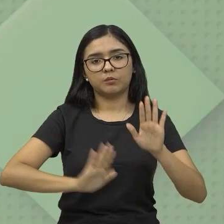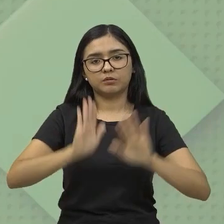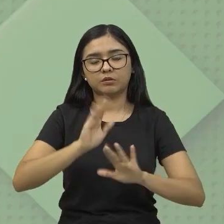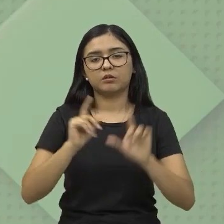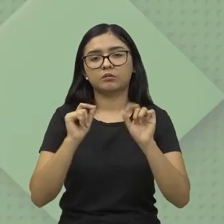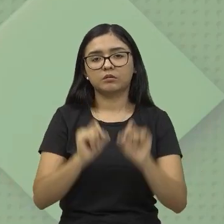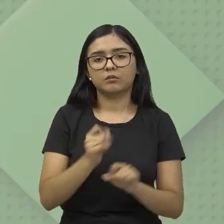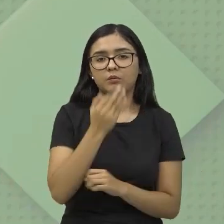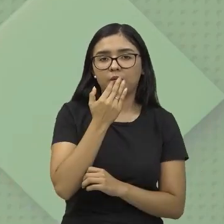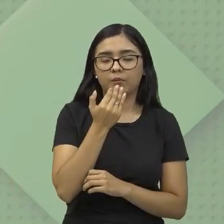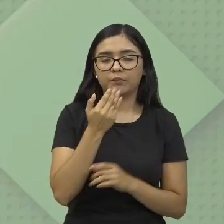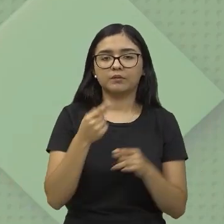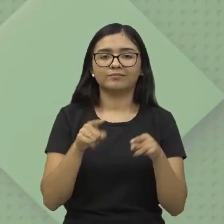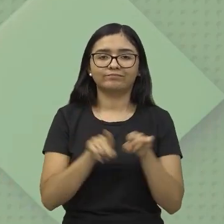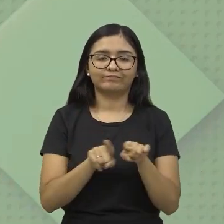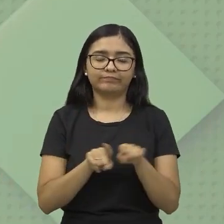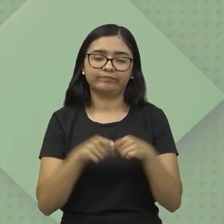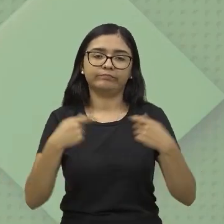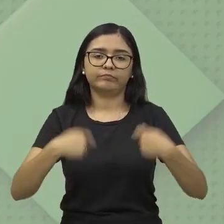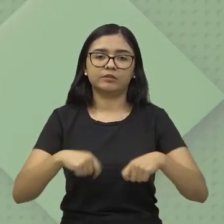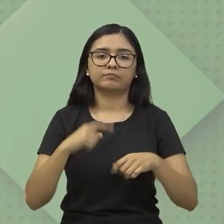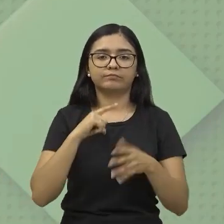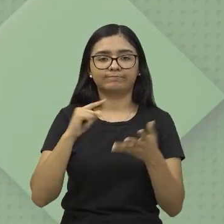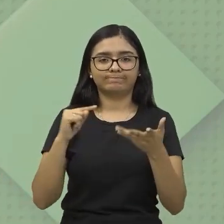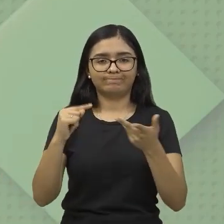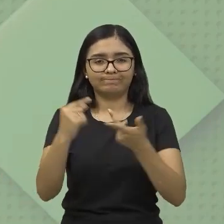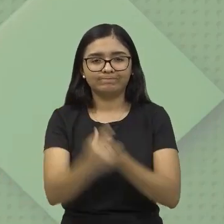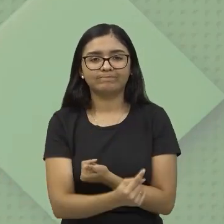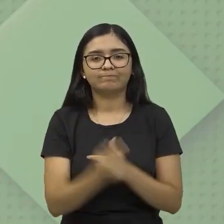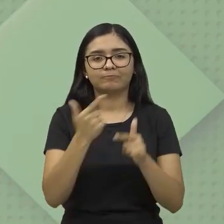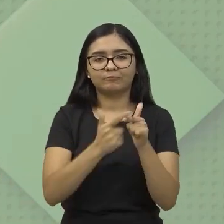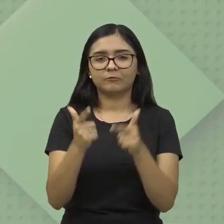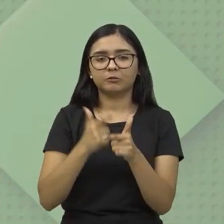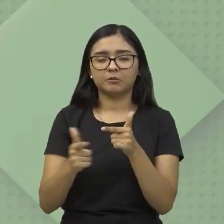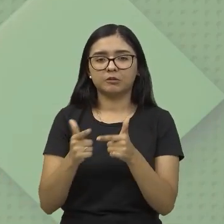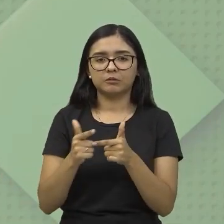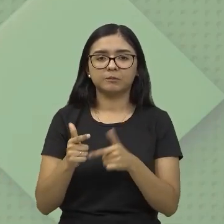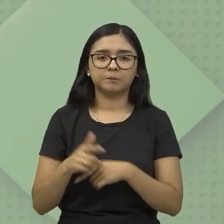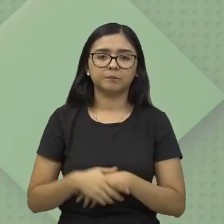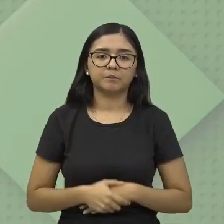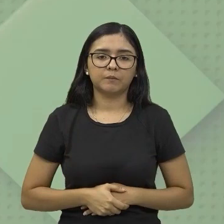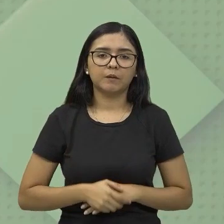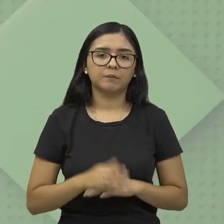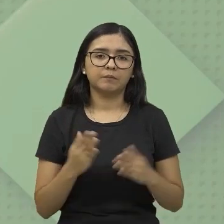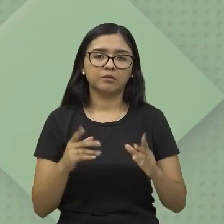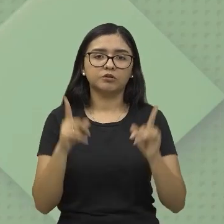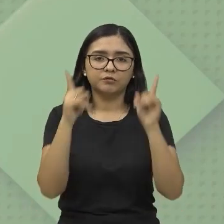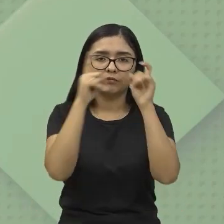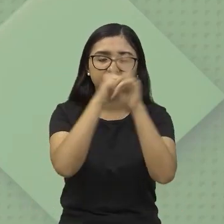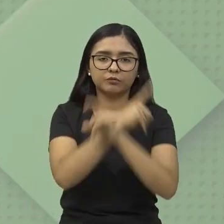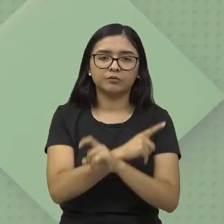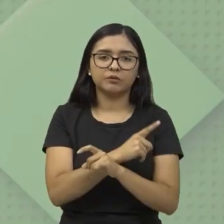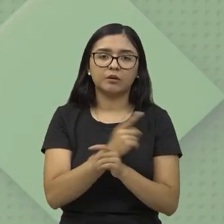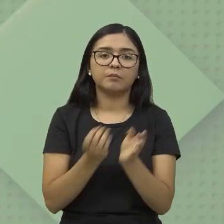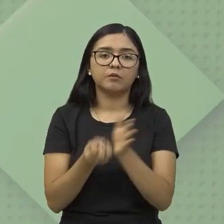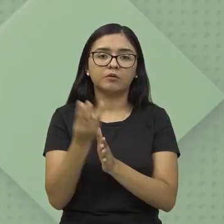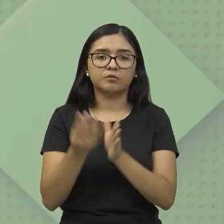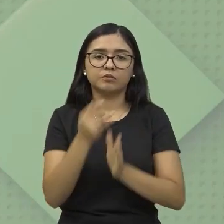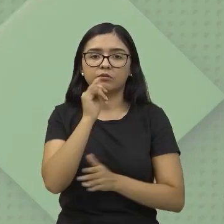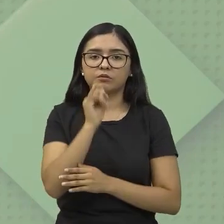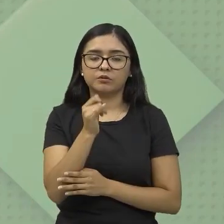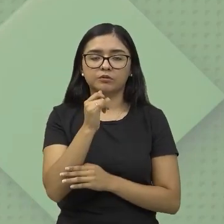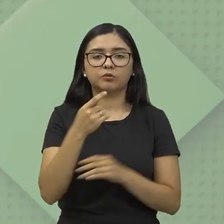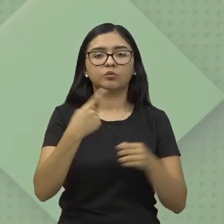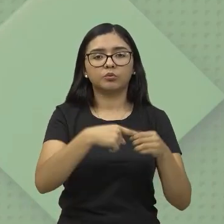alimentação. Então, existe aí uma série de impasses, né, de entraves que podem dificultar a geração de energia